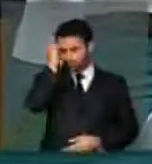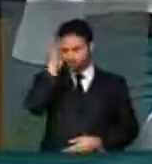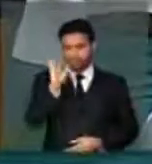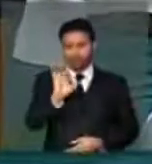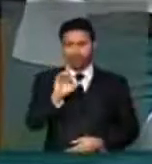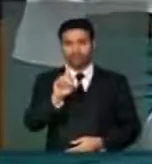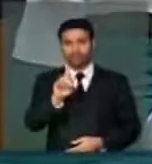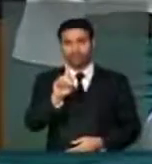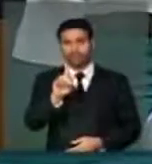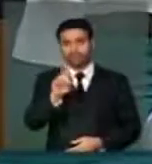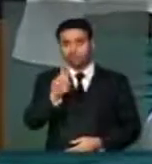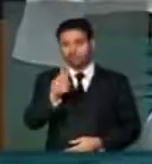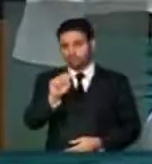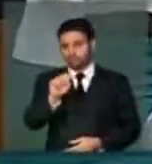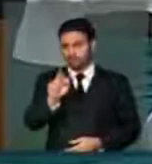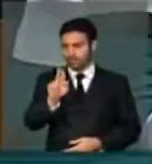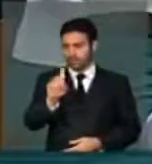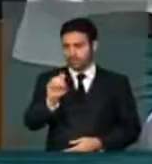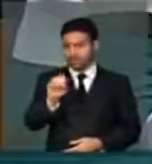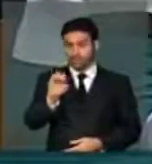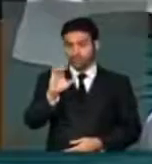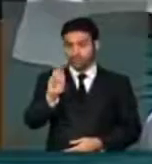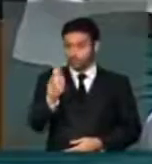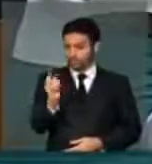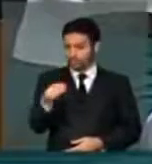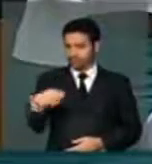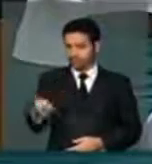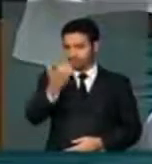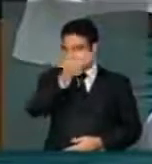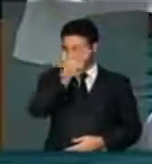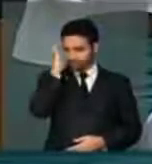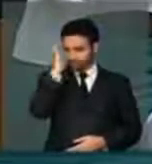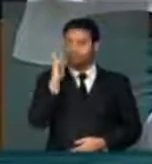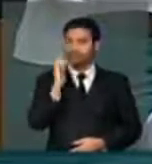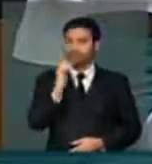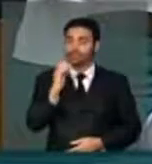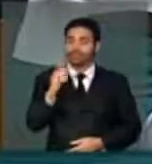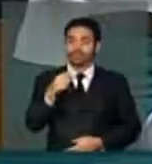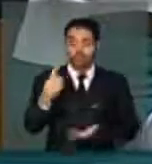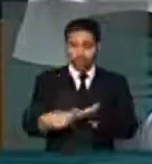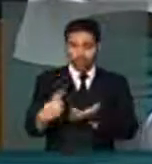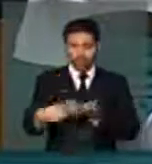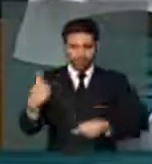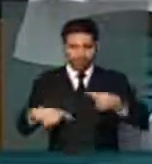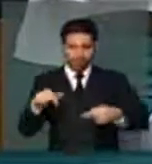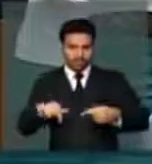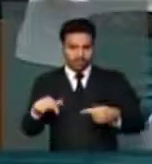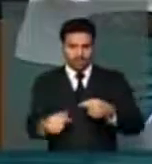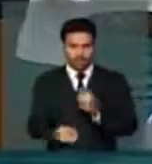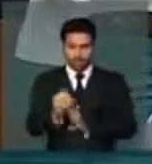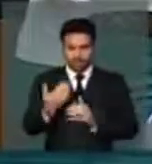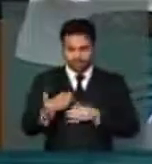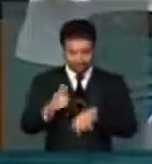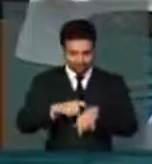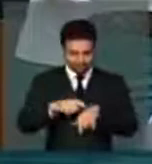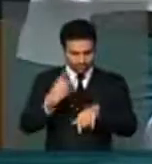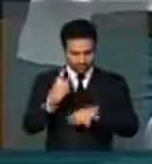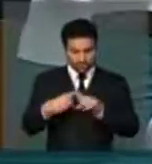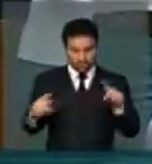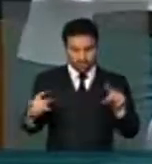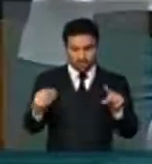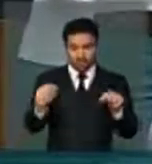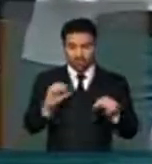de trazer esse debate aqui à Câmara Federal, com a instalação logo mais às 14h30